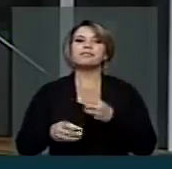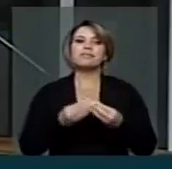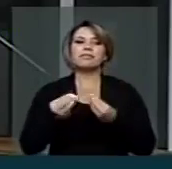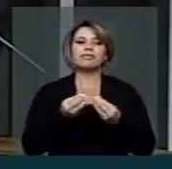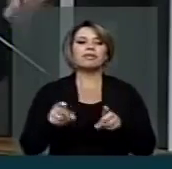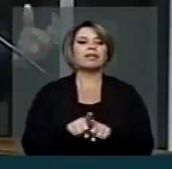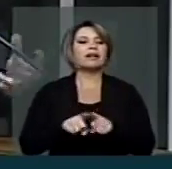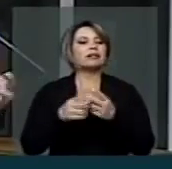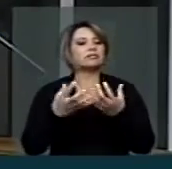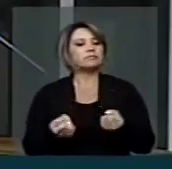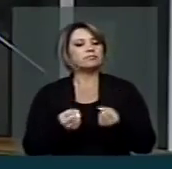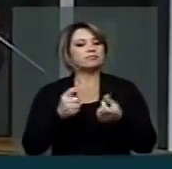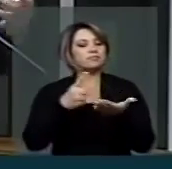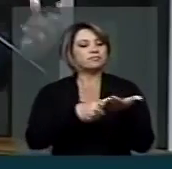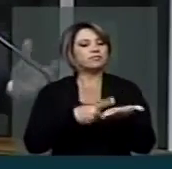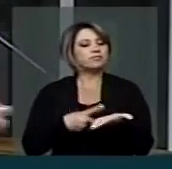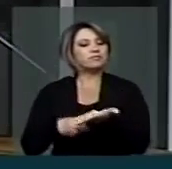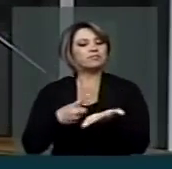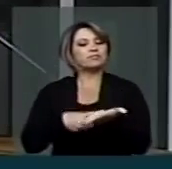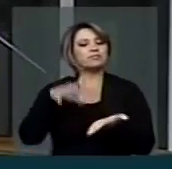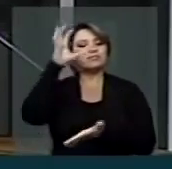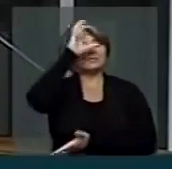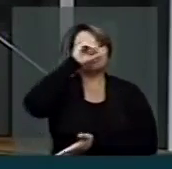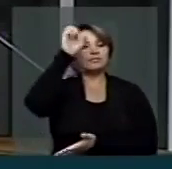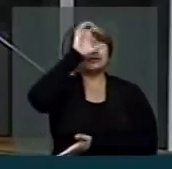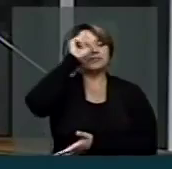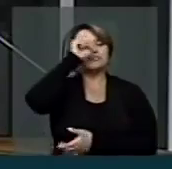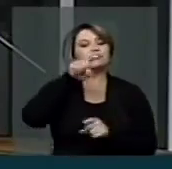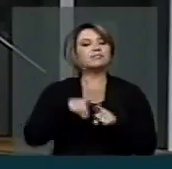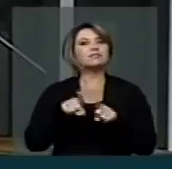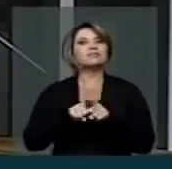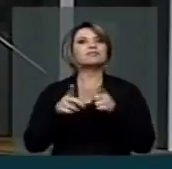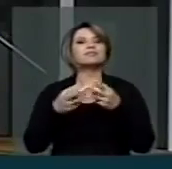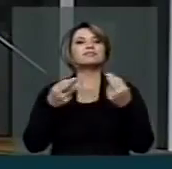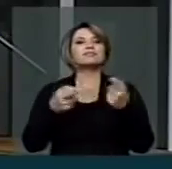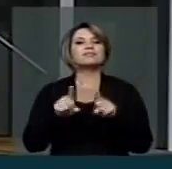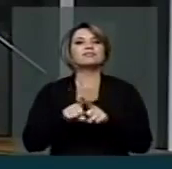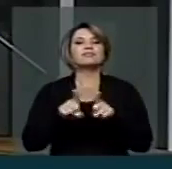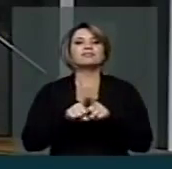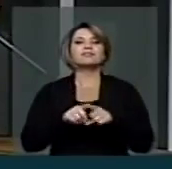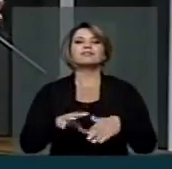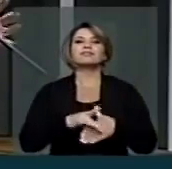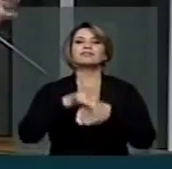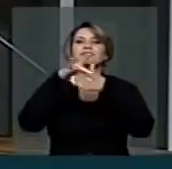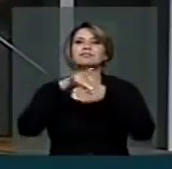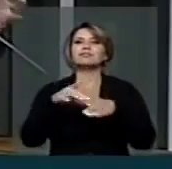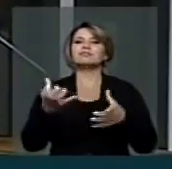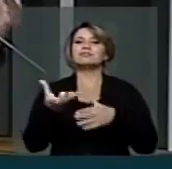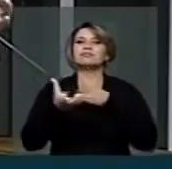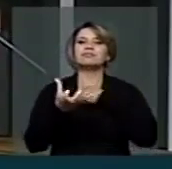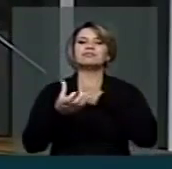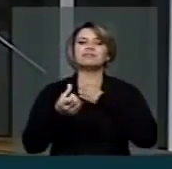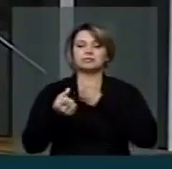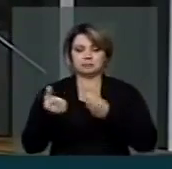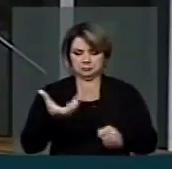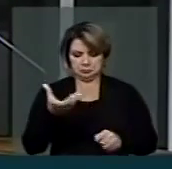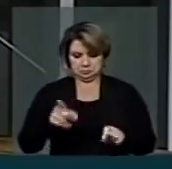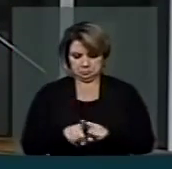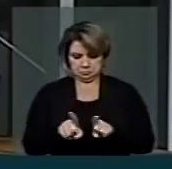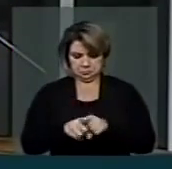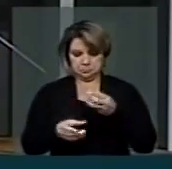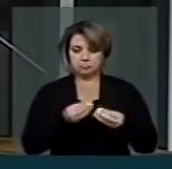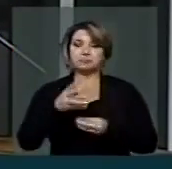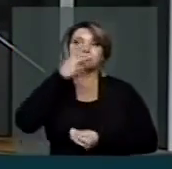acatado todos aqueles, os ensinamentos maiores, do ponto de vista da formação de lideranças, que se pretende, sobretudo, é formar lideranças,